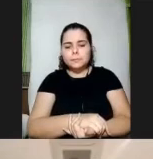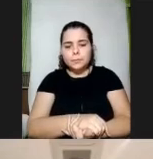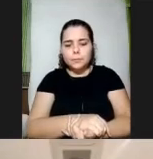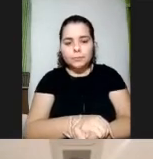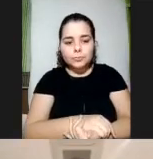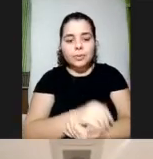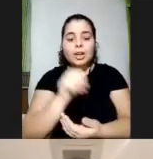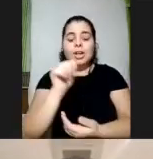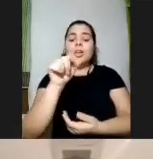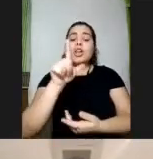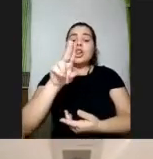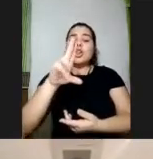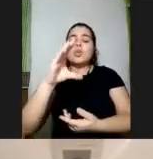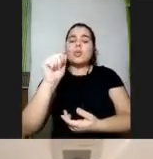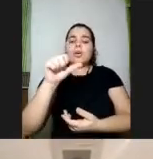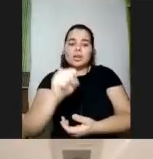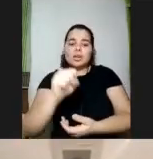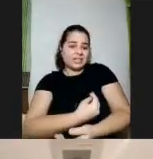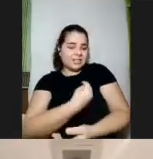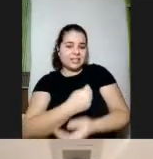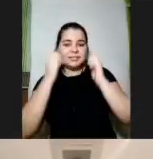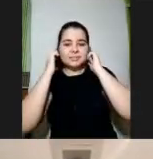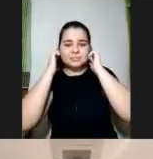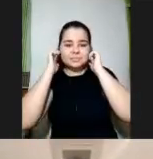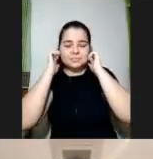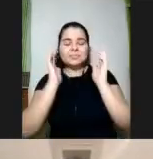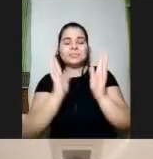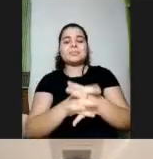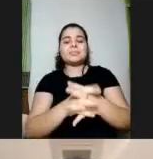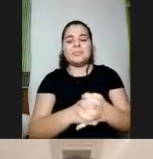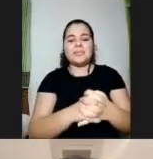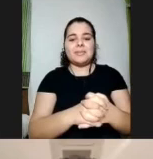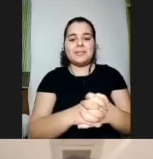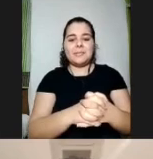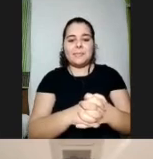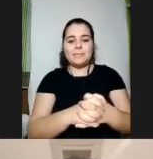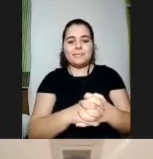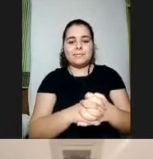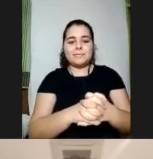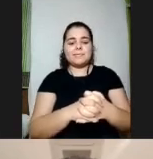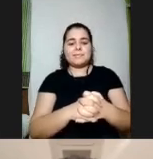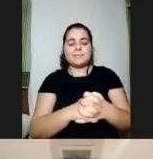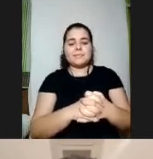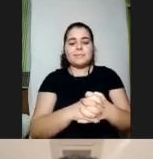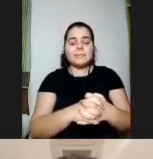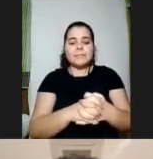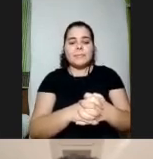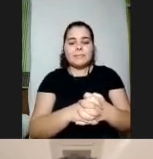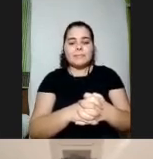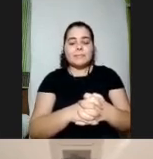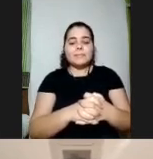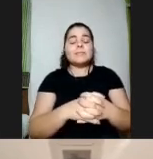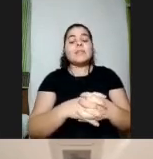Lucas o Lucas está participando de uma outra turma falei Lucas está com dose dupla de uma outra formação que eu estou dando para a organização daqui do Rio Luta pela